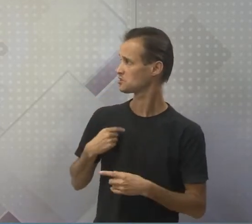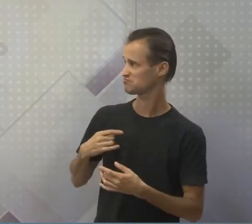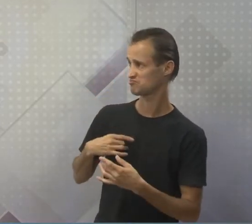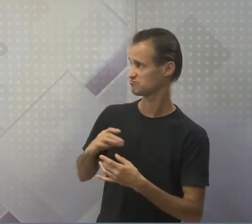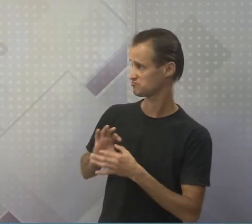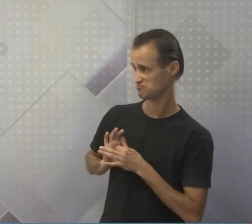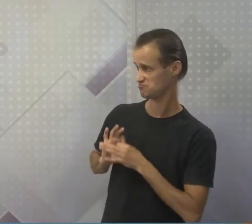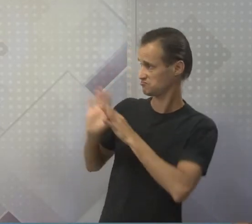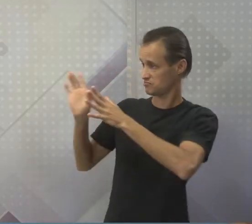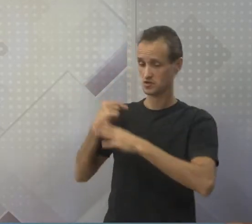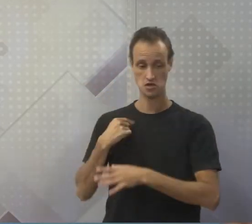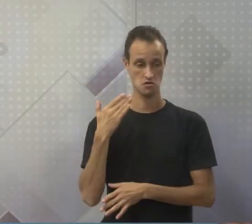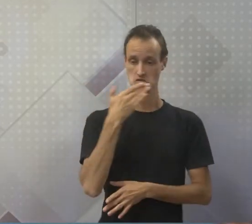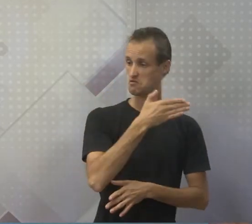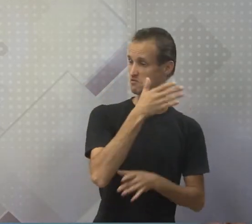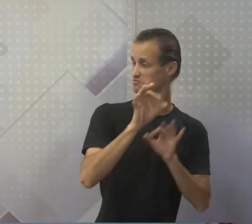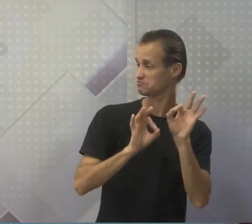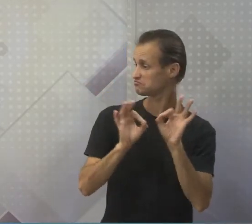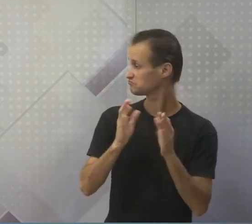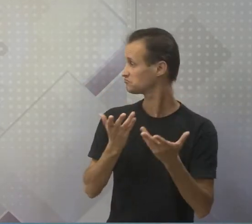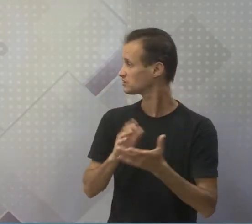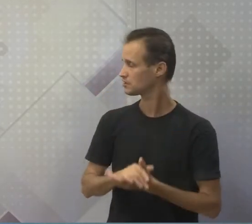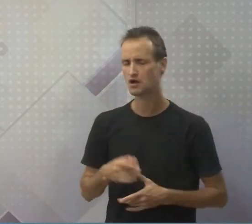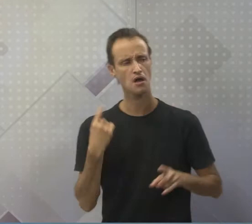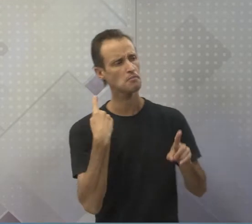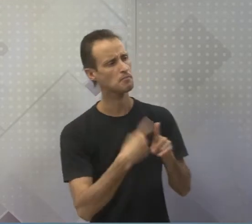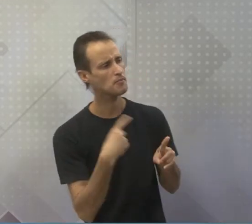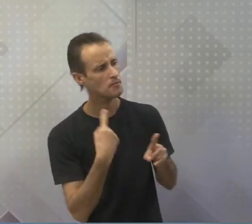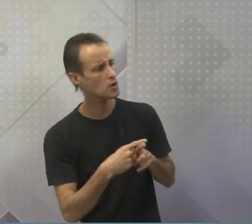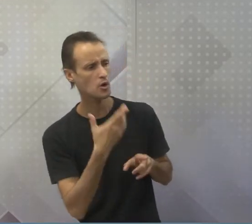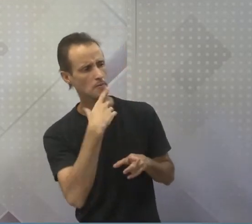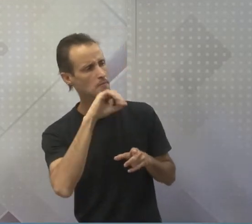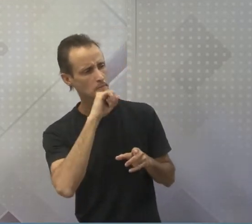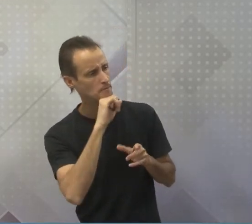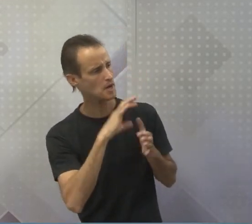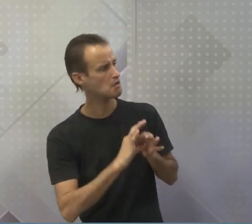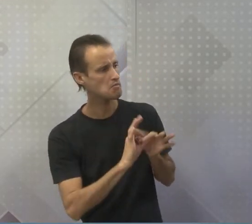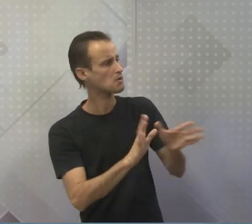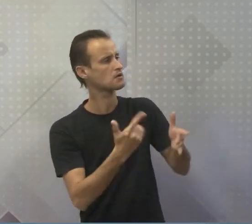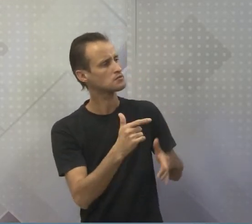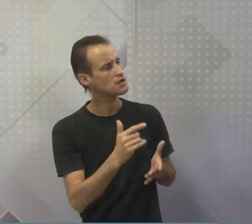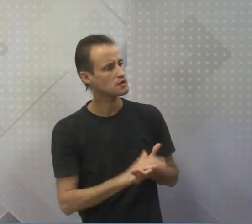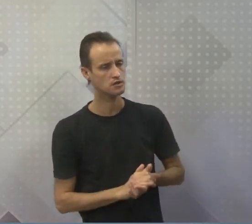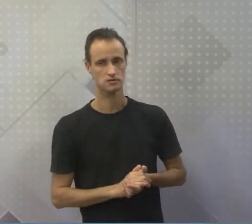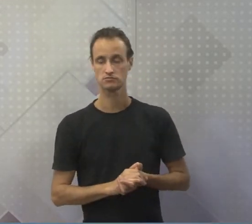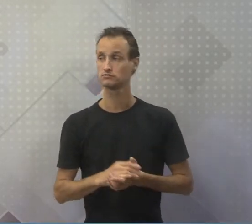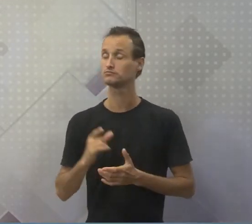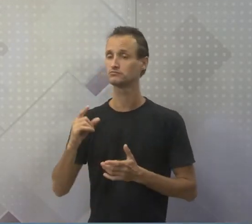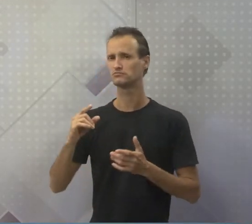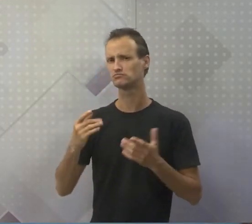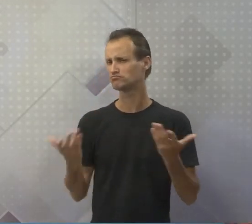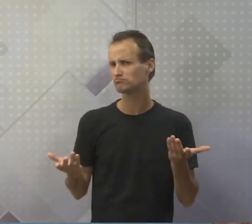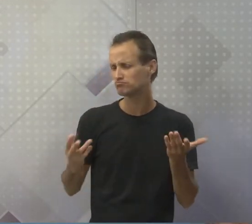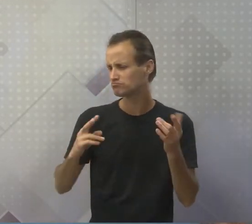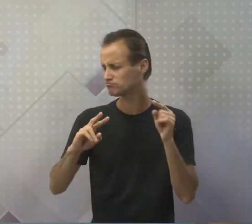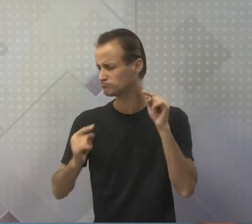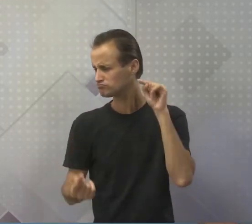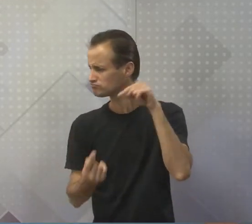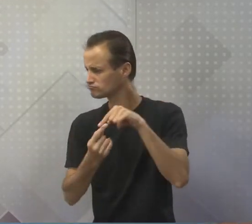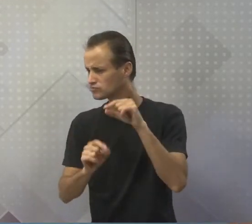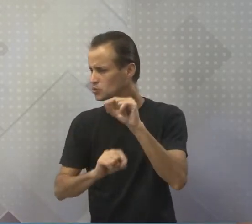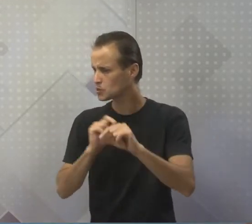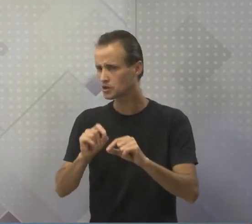isso nem aquilo. Mas por que é que seu pai não deixa você fazer aquilo? Será que tem um sentido? Será que ele quer